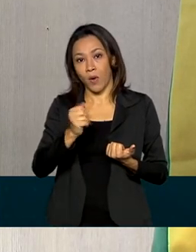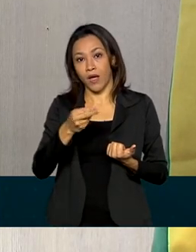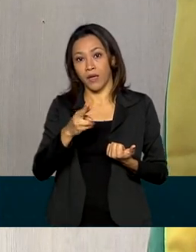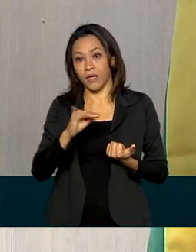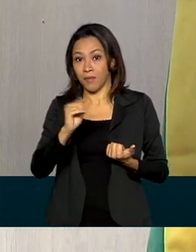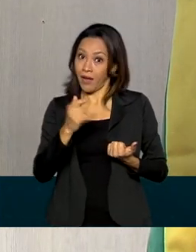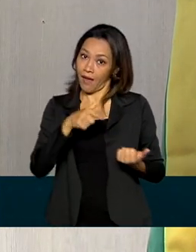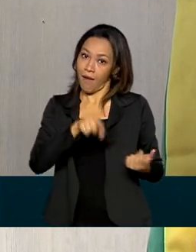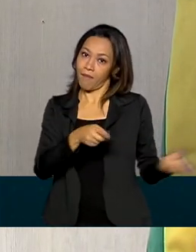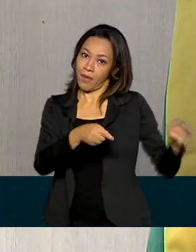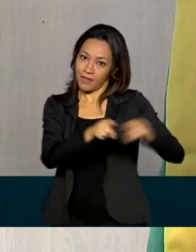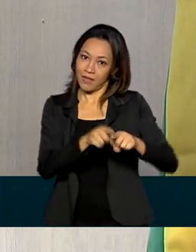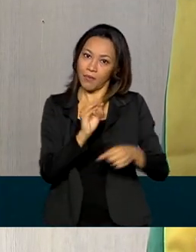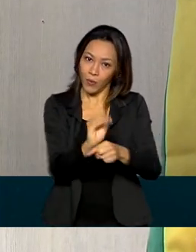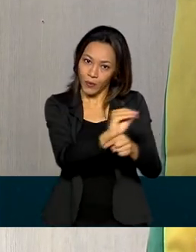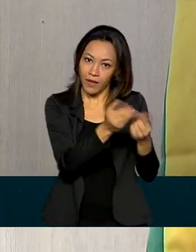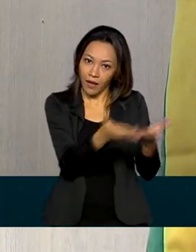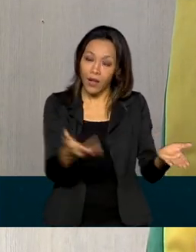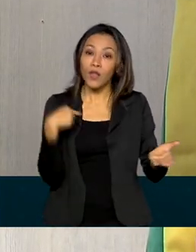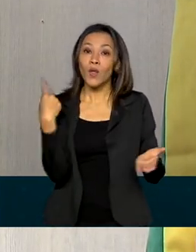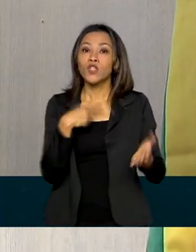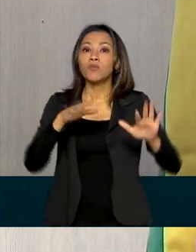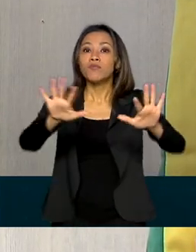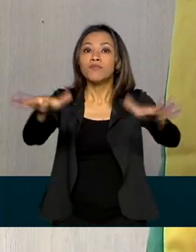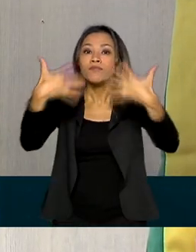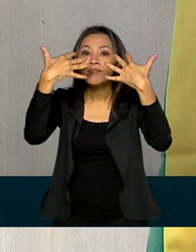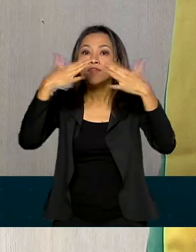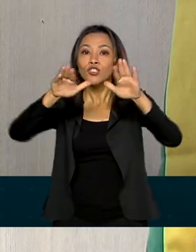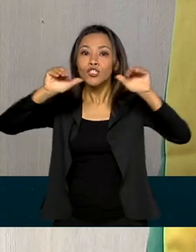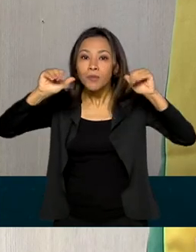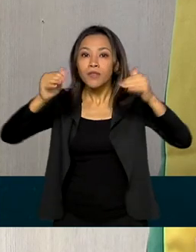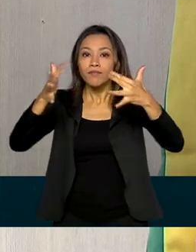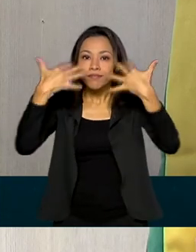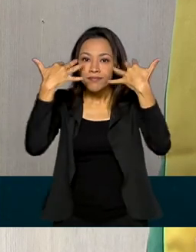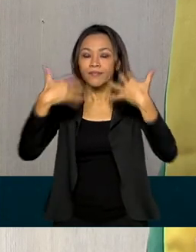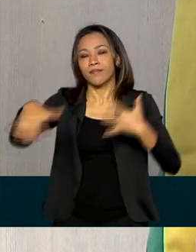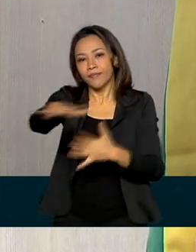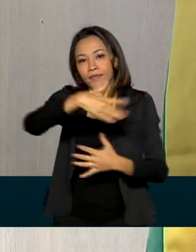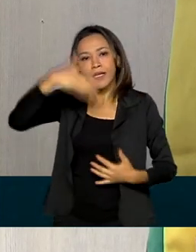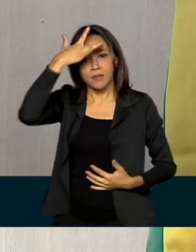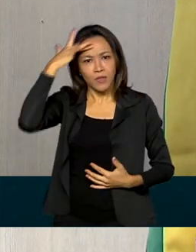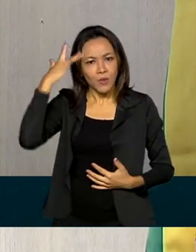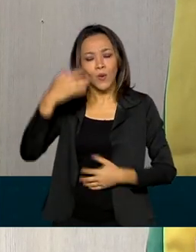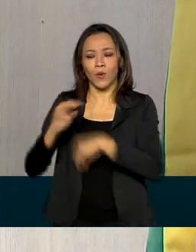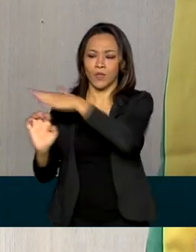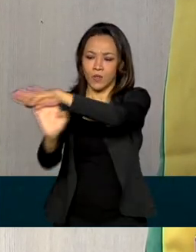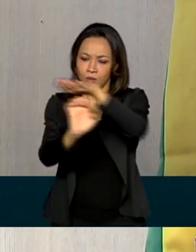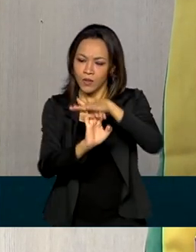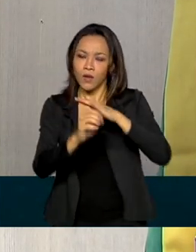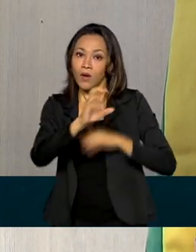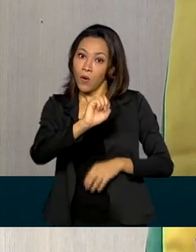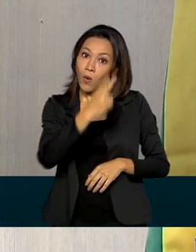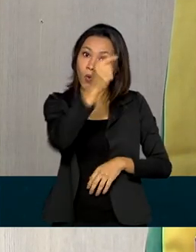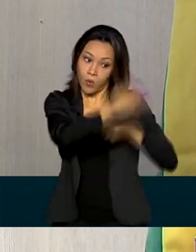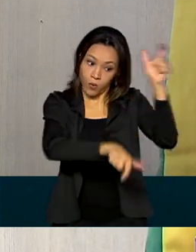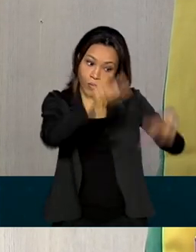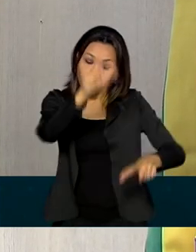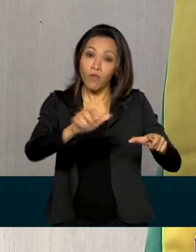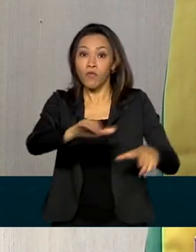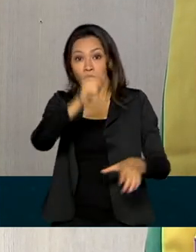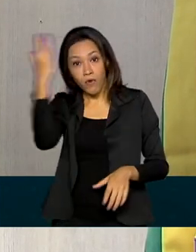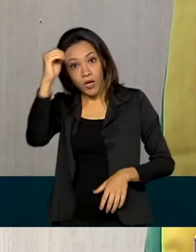Nós estamos fazendo aqui um chamamento para que os brasileiros, as pessoas físicas e jurídicas aqui no Brasil ou até no exterior